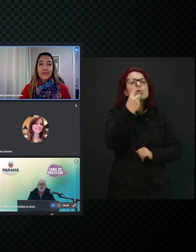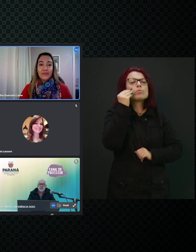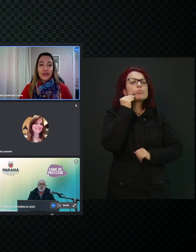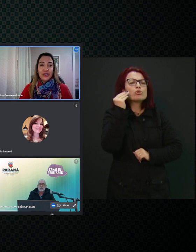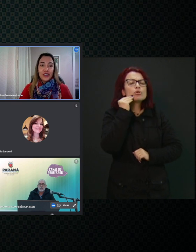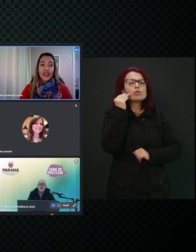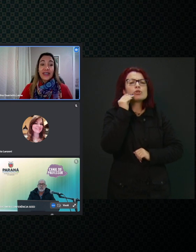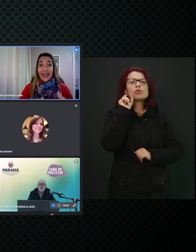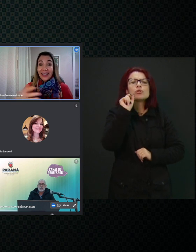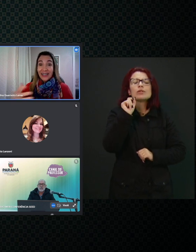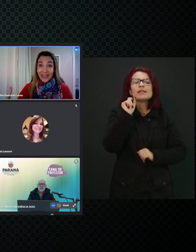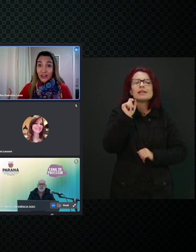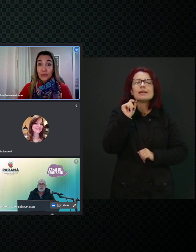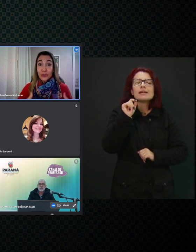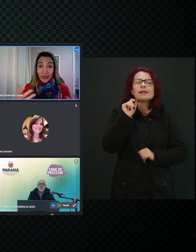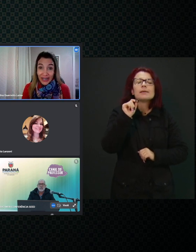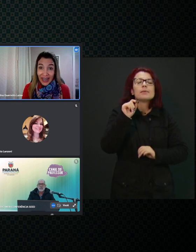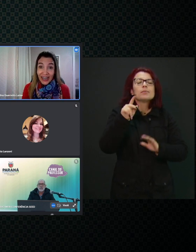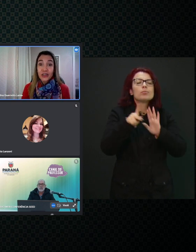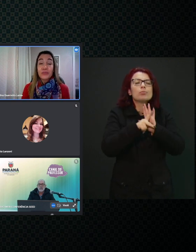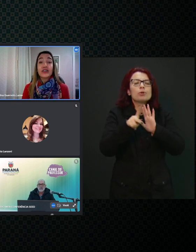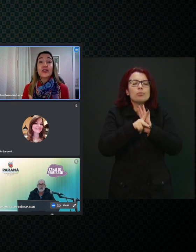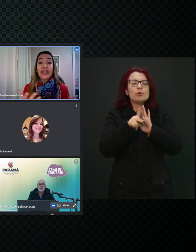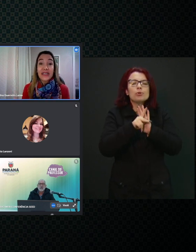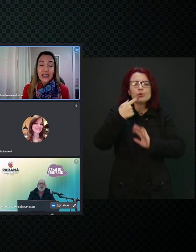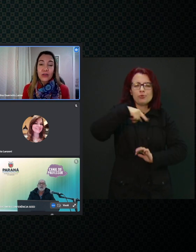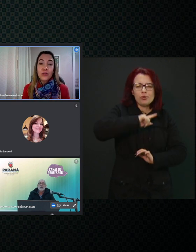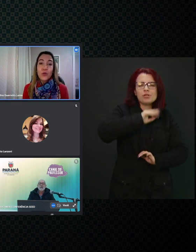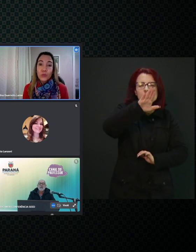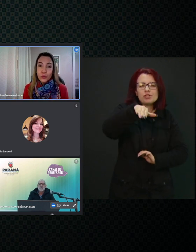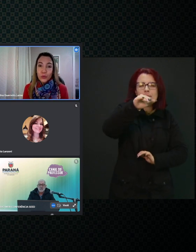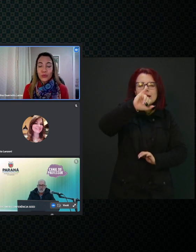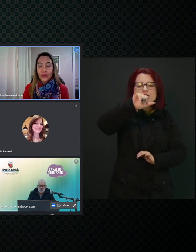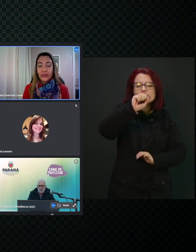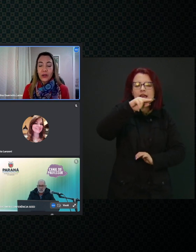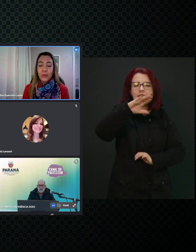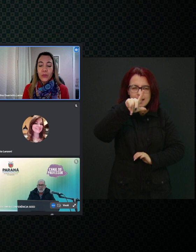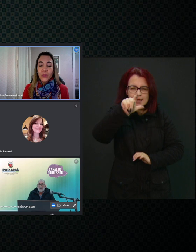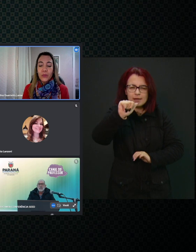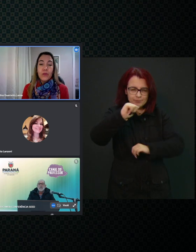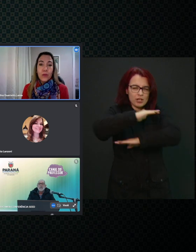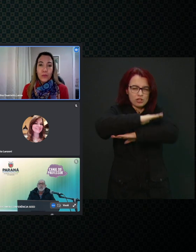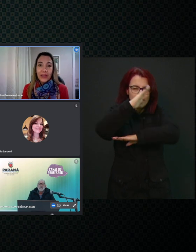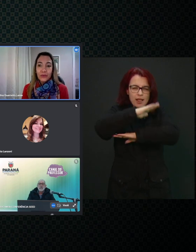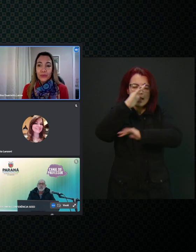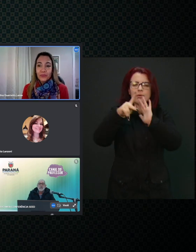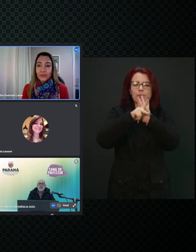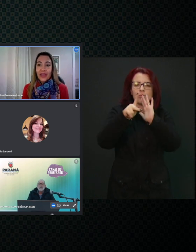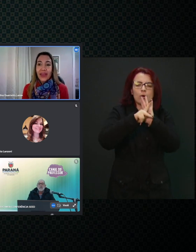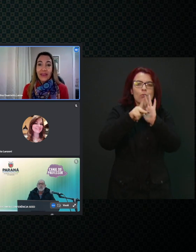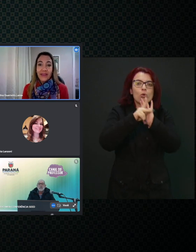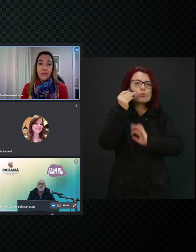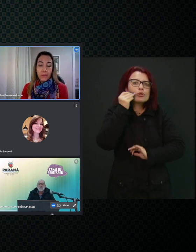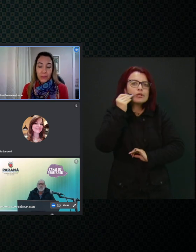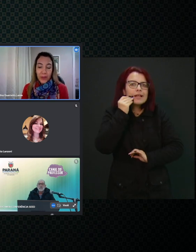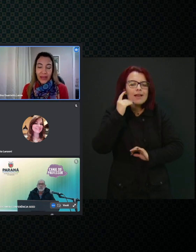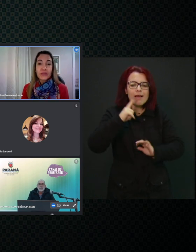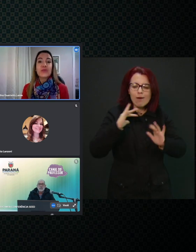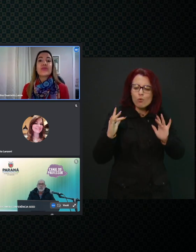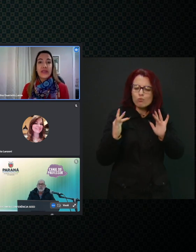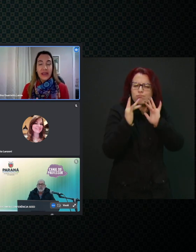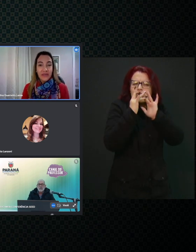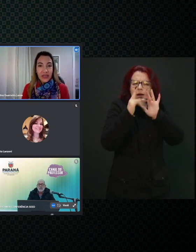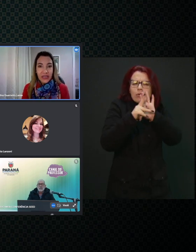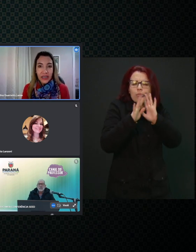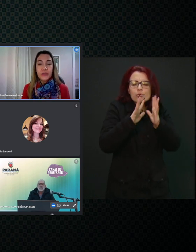janelas, né? De oportunidade para de conexão com o mundo. Então, é um momento em que, mesmo